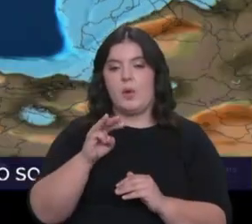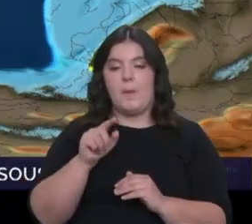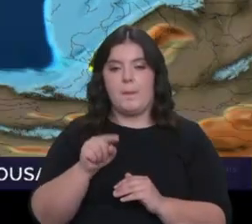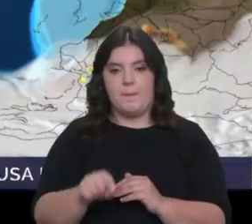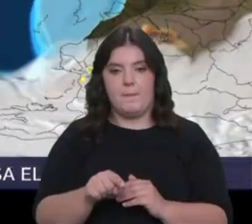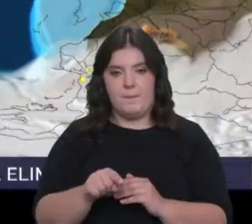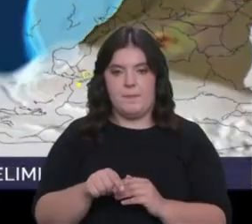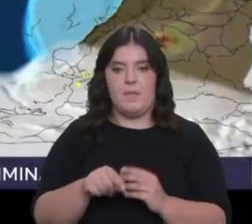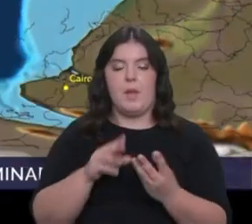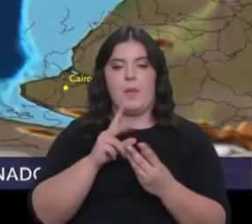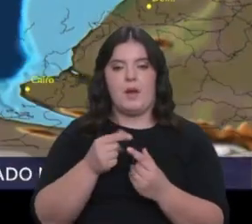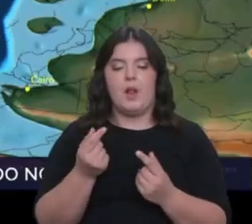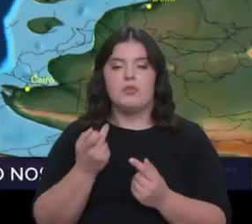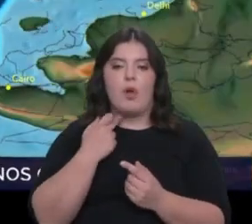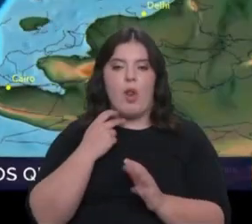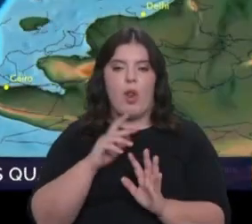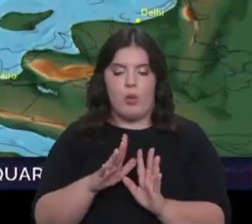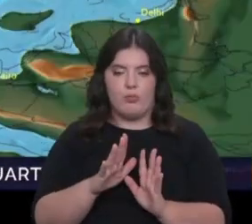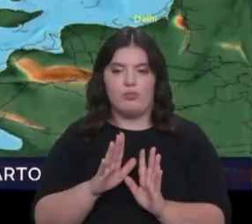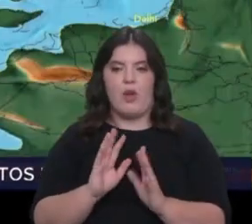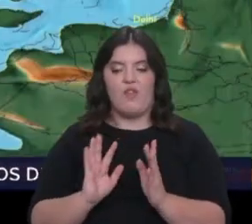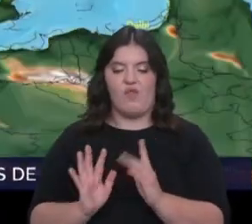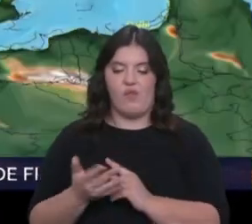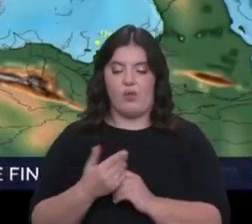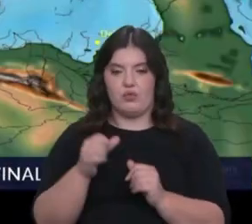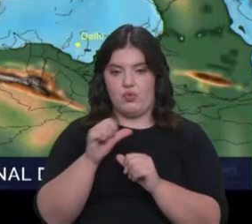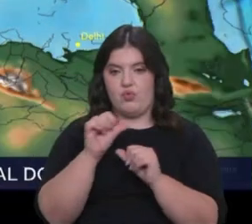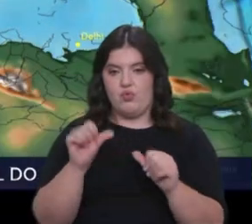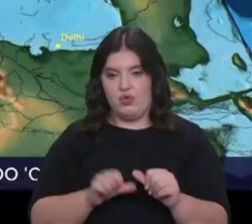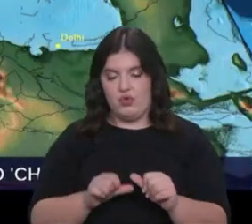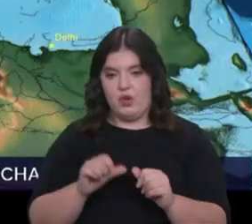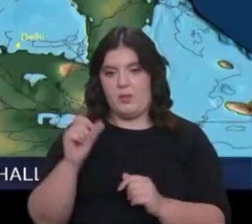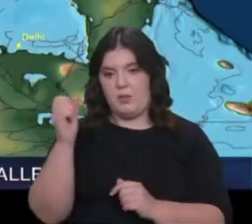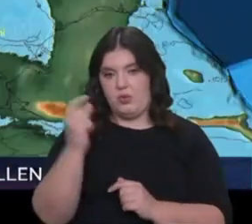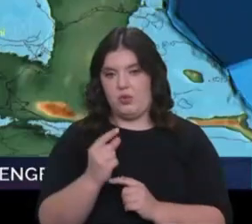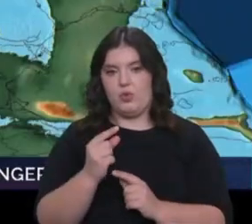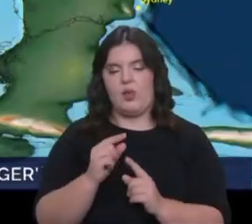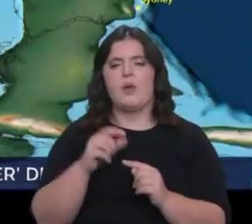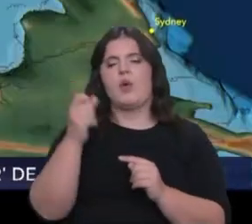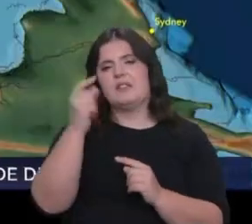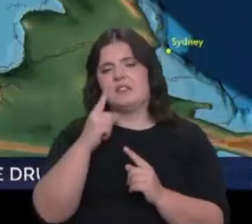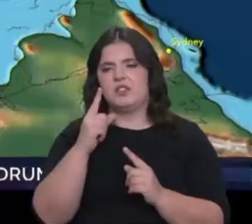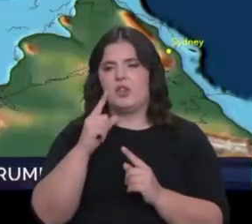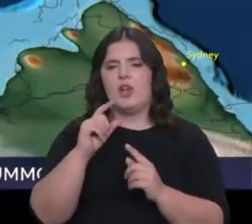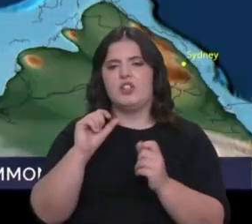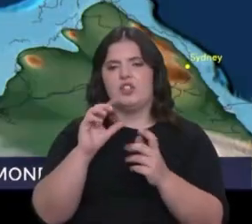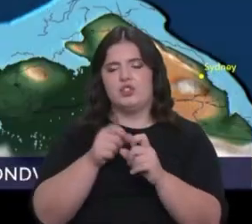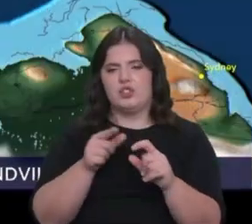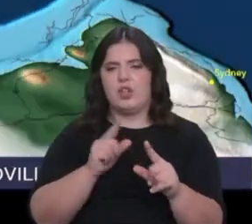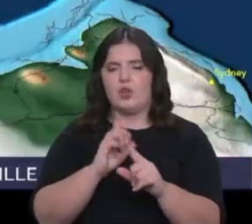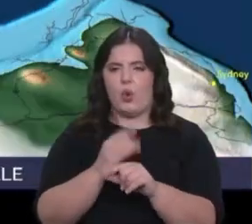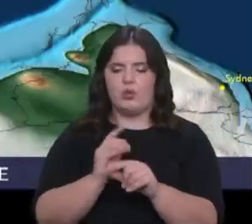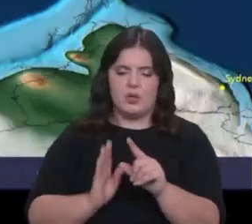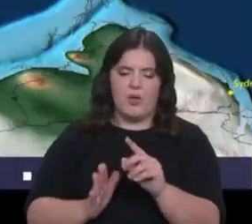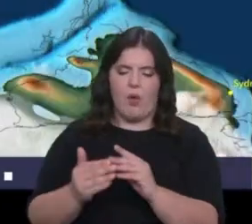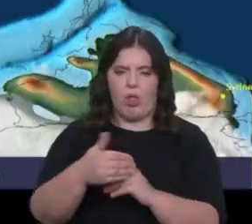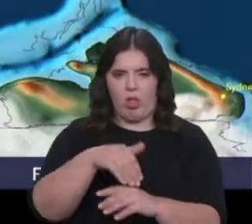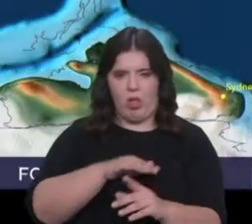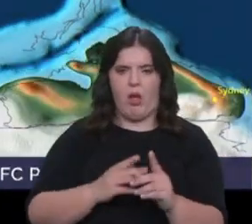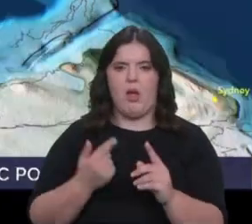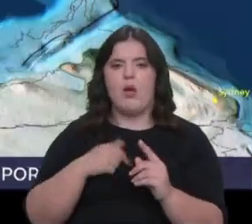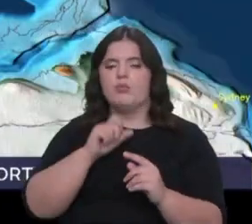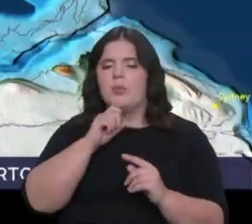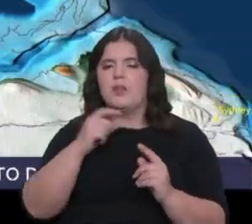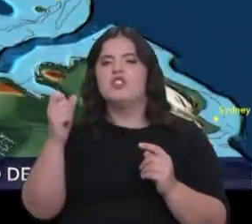conhecemos, à volta do Sistema Solar, que orbitam, portanto, outras estrelas. Será que existem planetas que possam ter